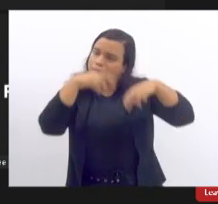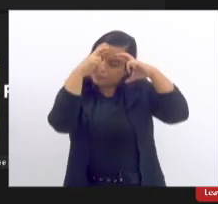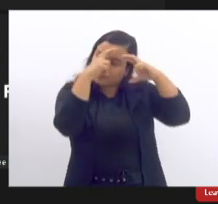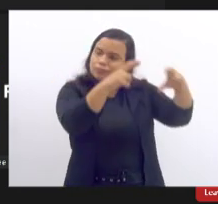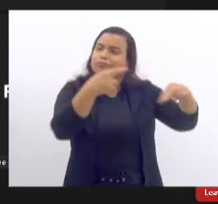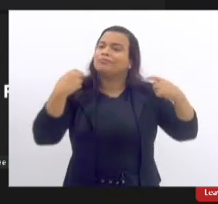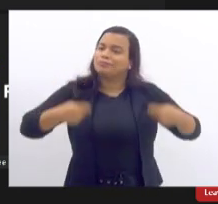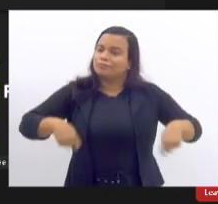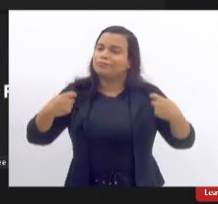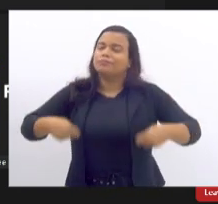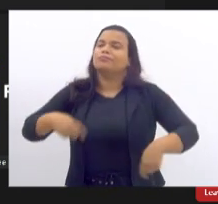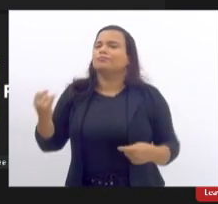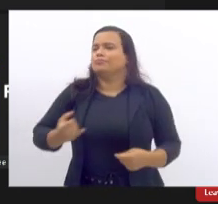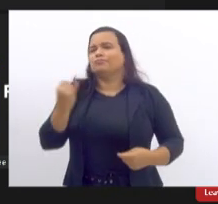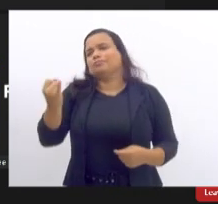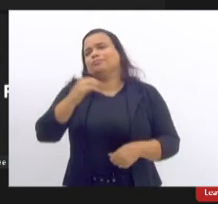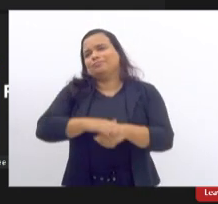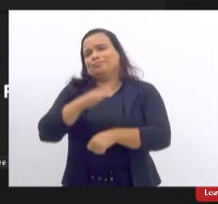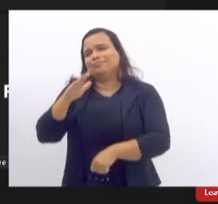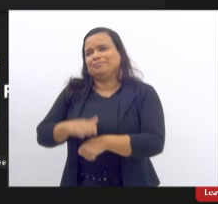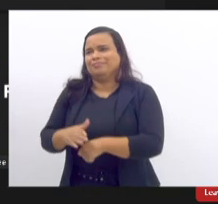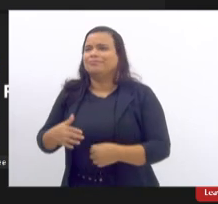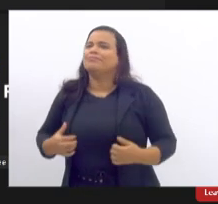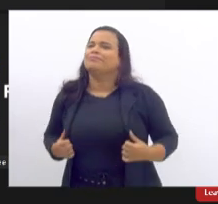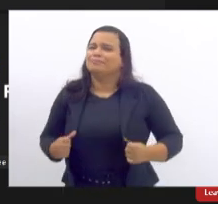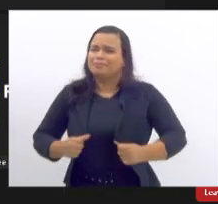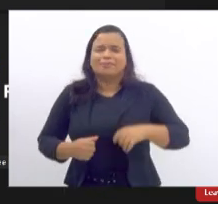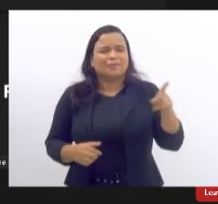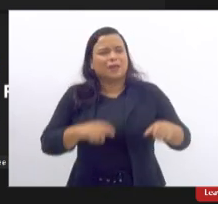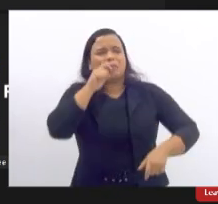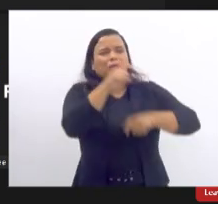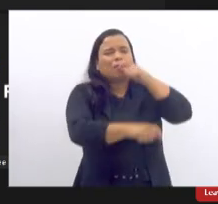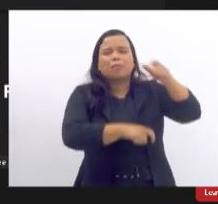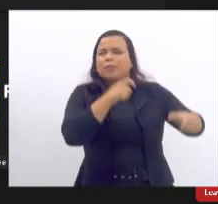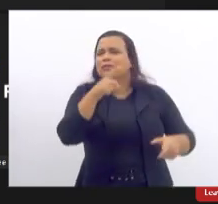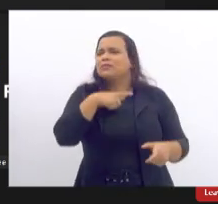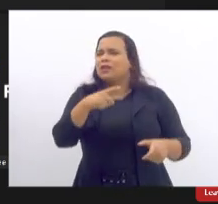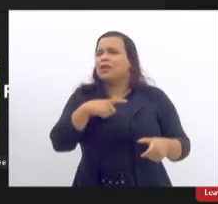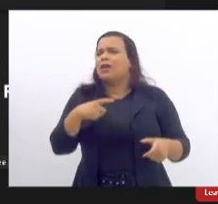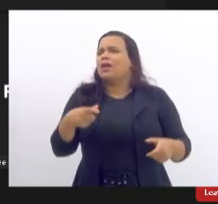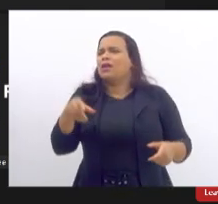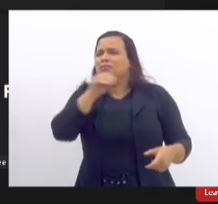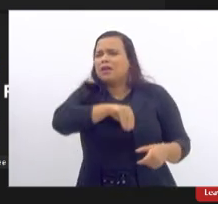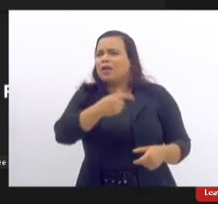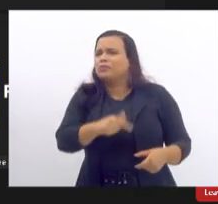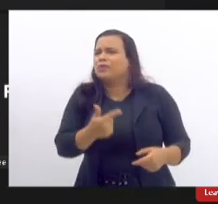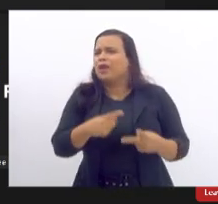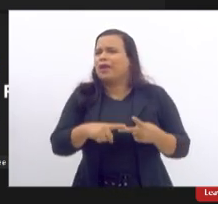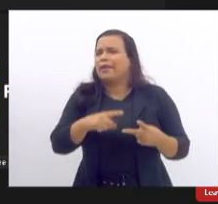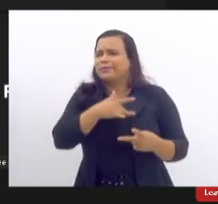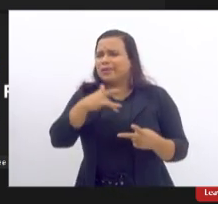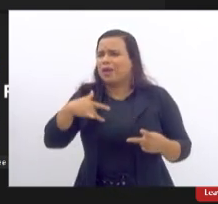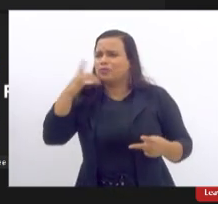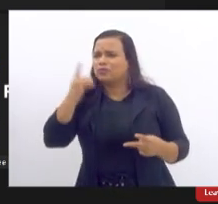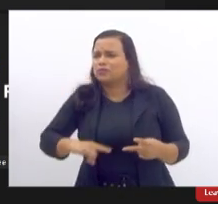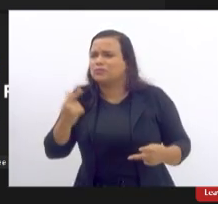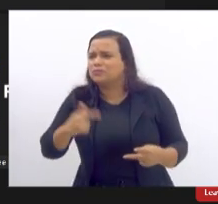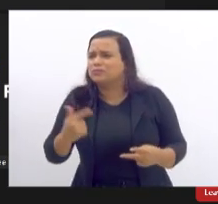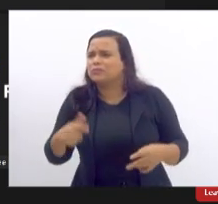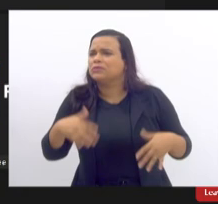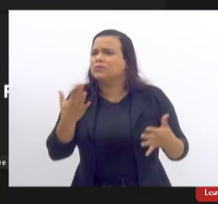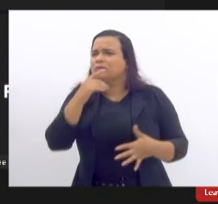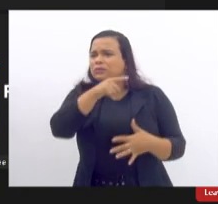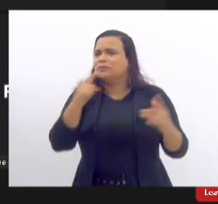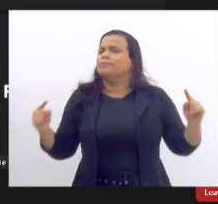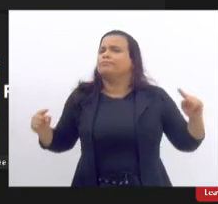não ganha um salário é xingada que tem direito à saúde então eu acho que faz parte da